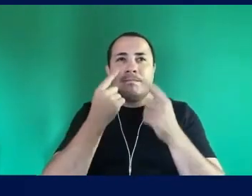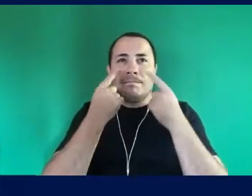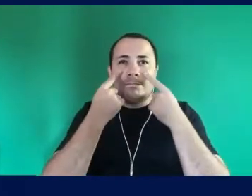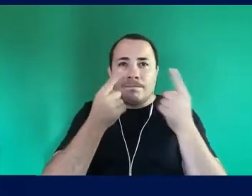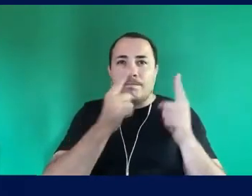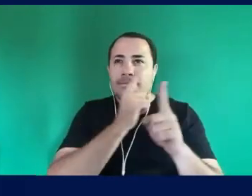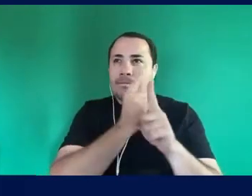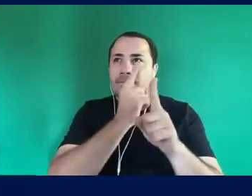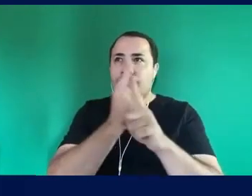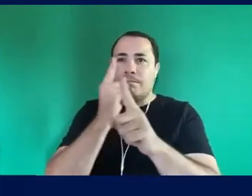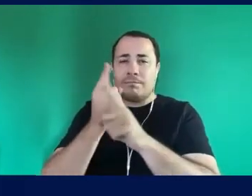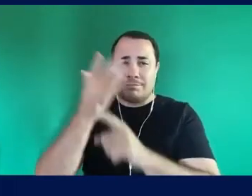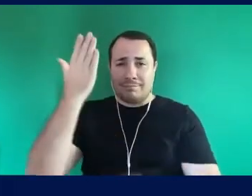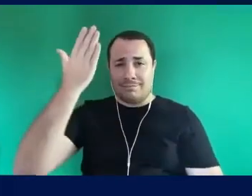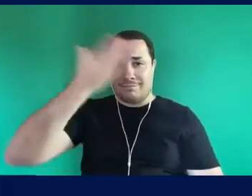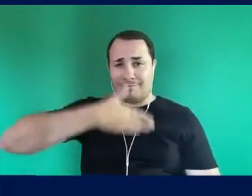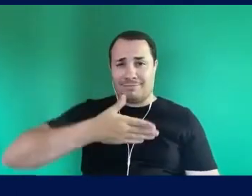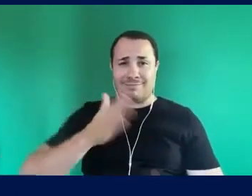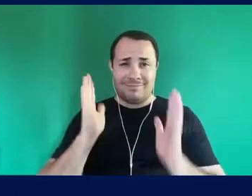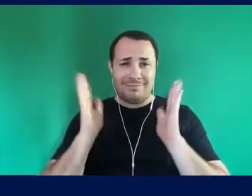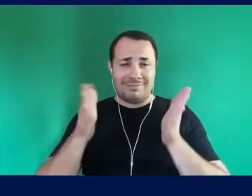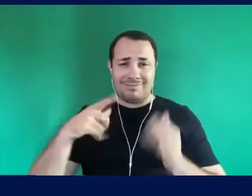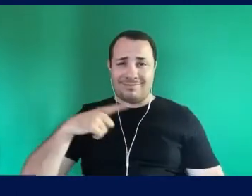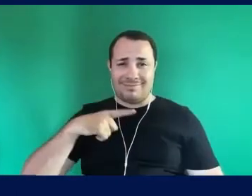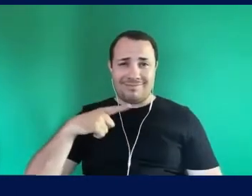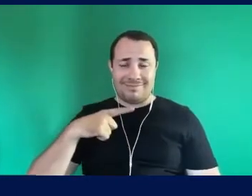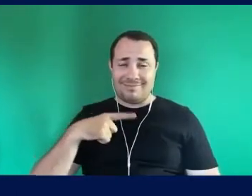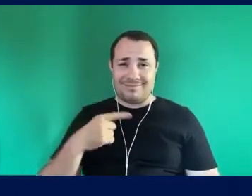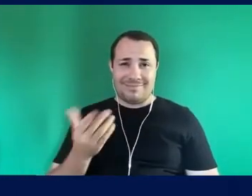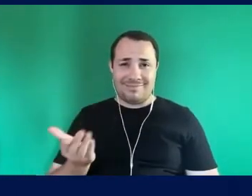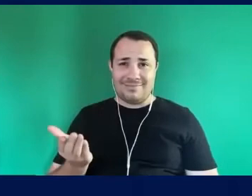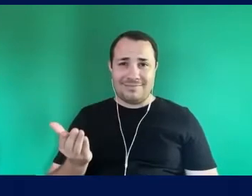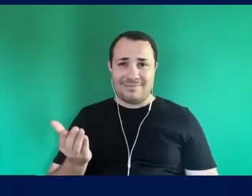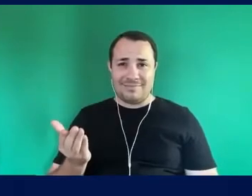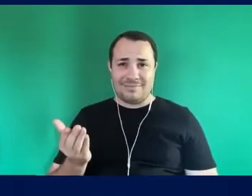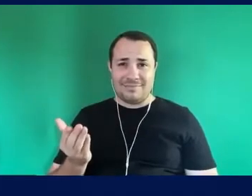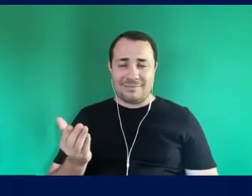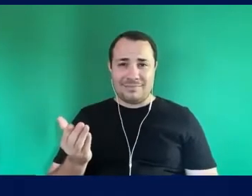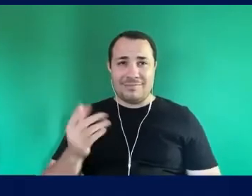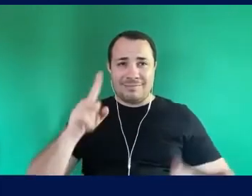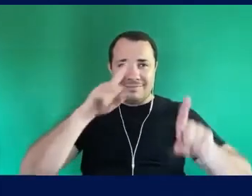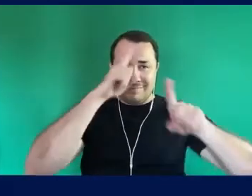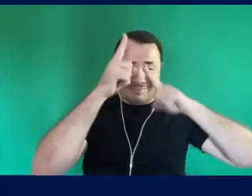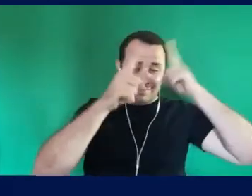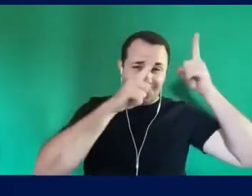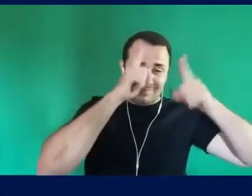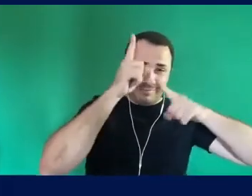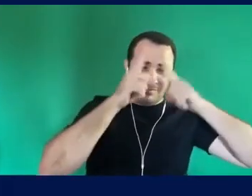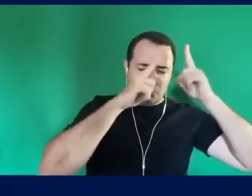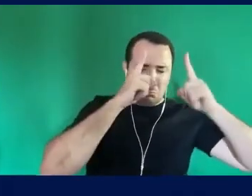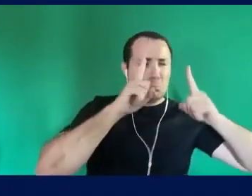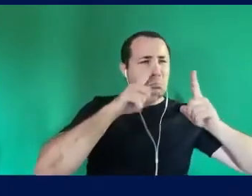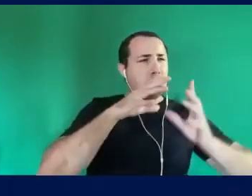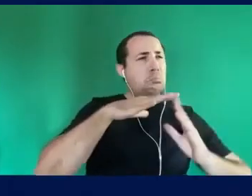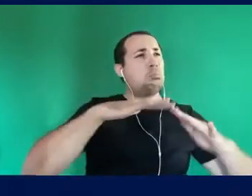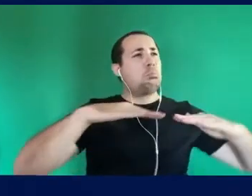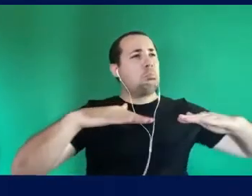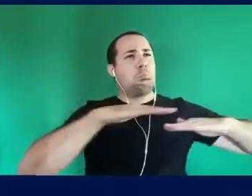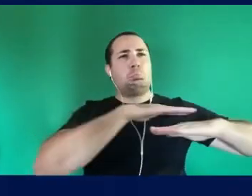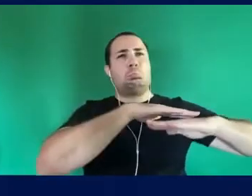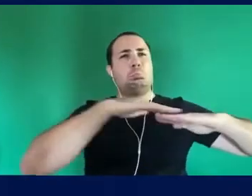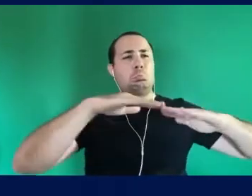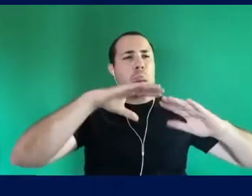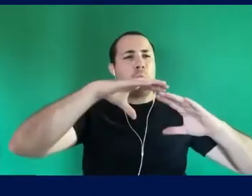Evidências De determinadas Coisas E a gente não Leva em consideração Na articulação Da nossa narrativa Essas coisas Que são